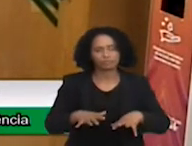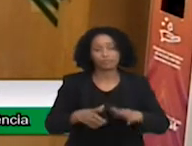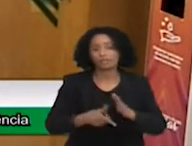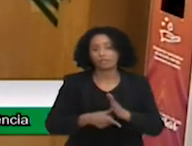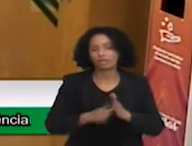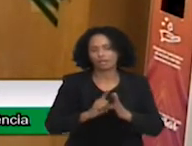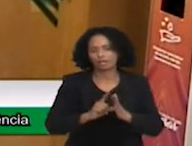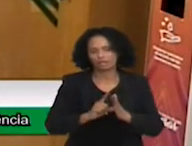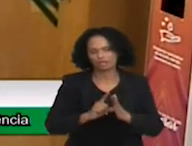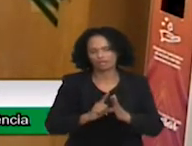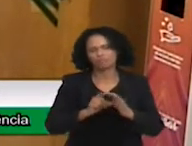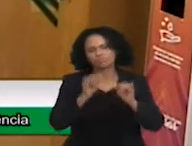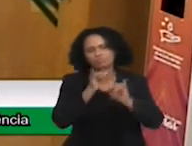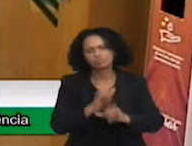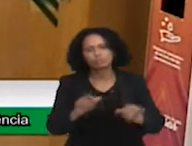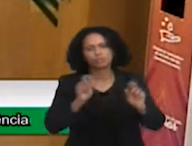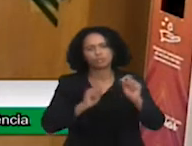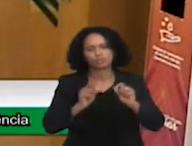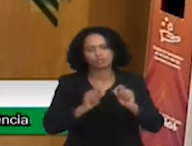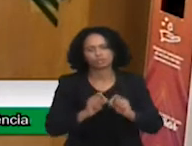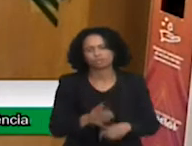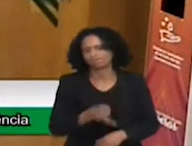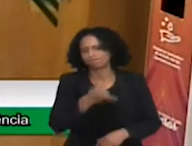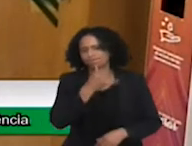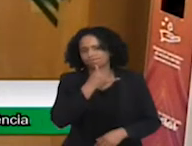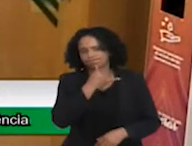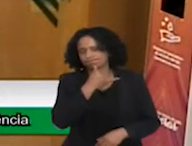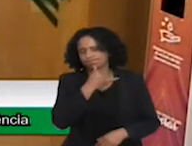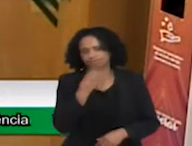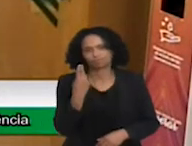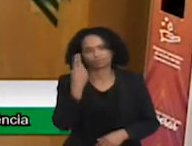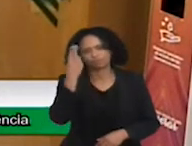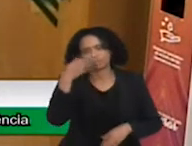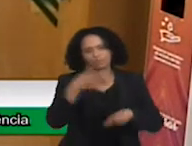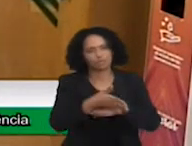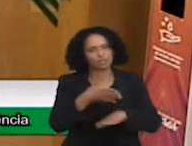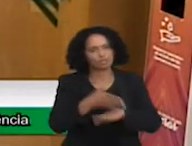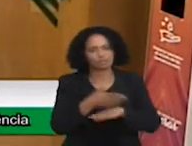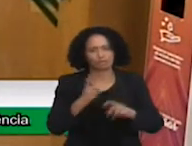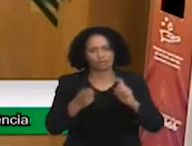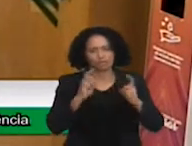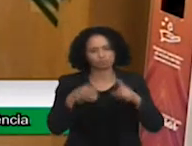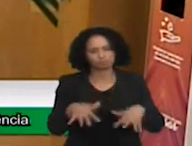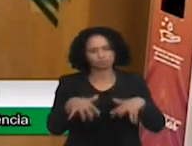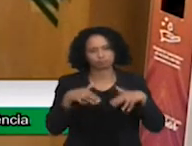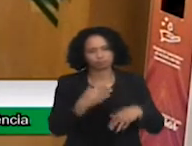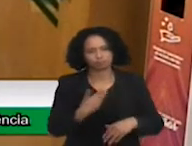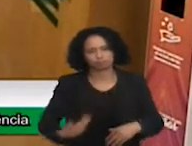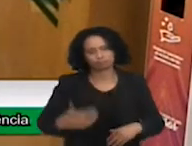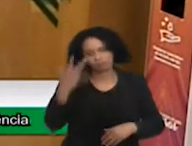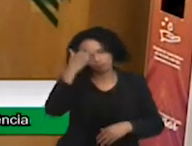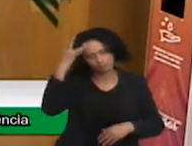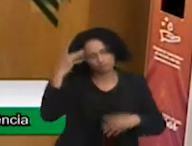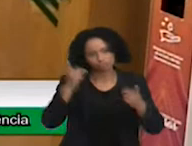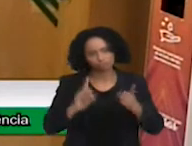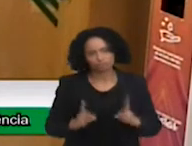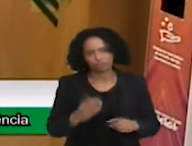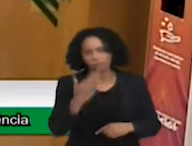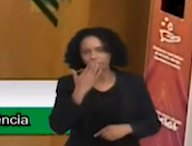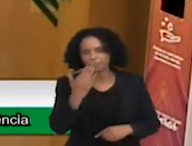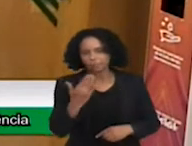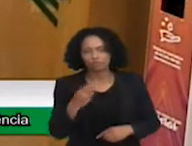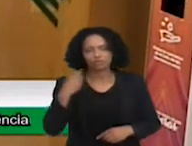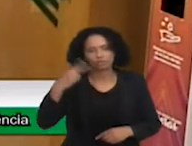não poderei participar da audiência pública dos desafios da inclusão da pessoa com deficiência, solicitada pelo nobre vereador